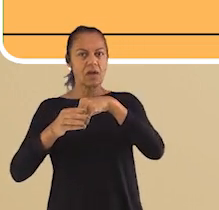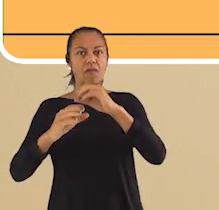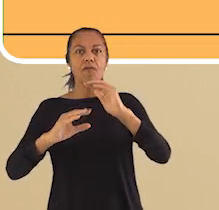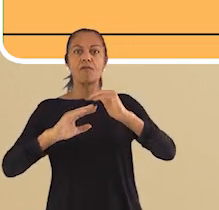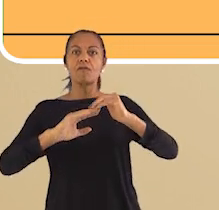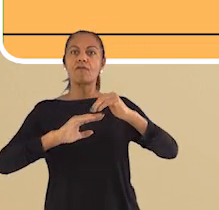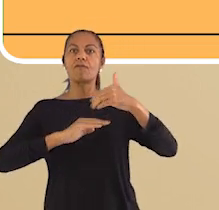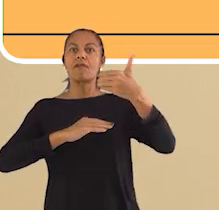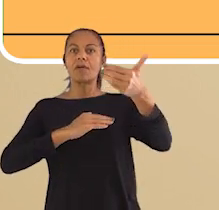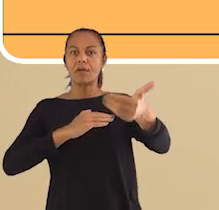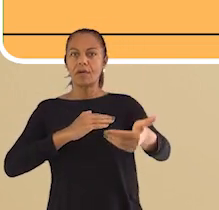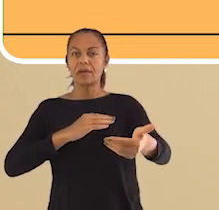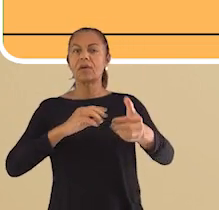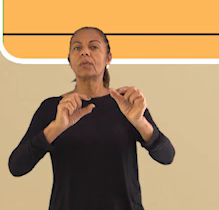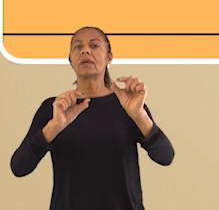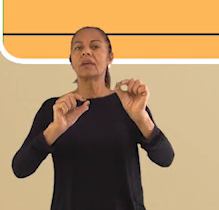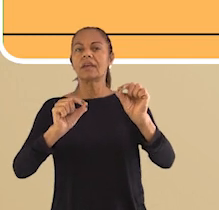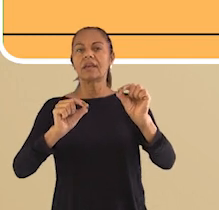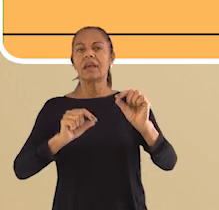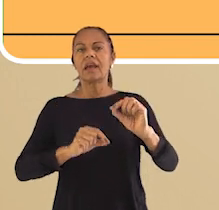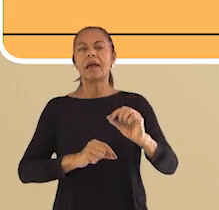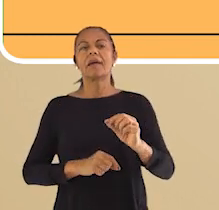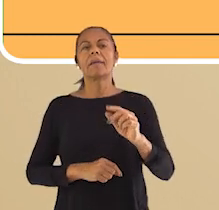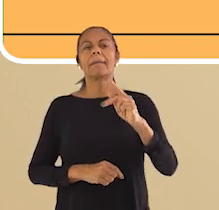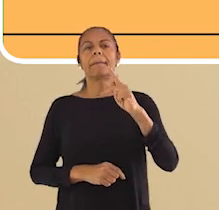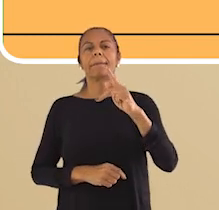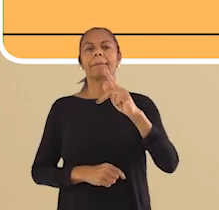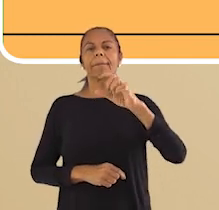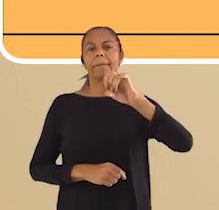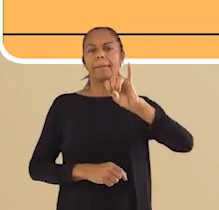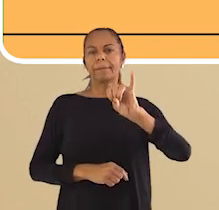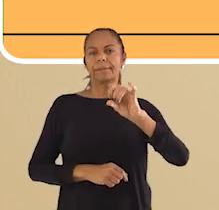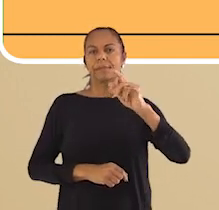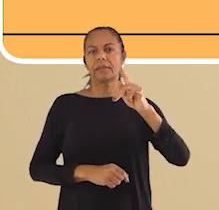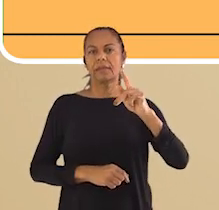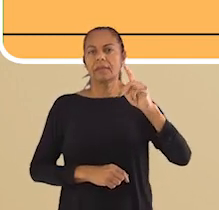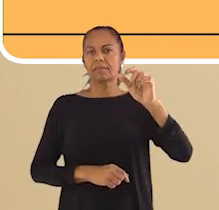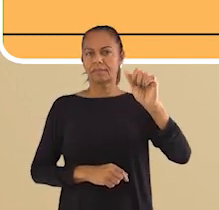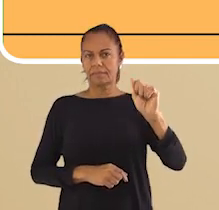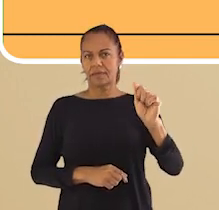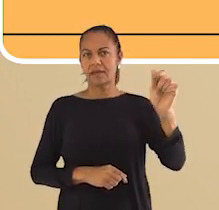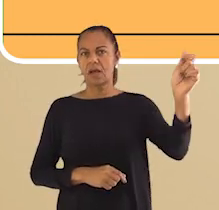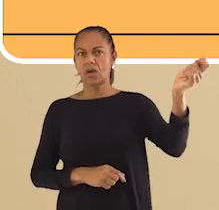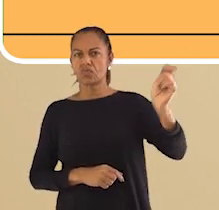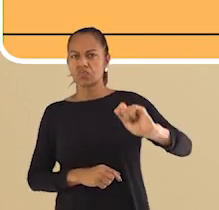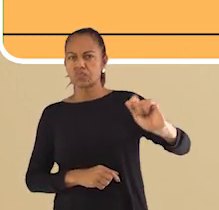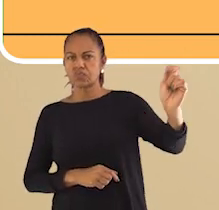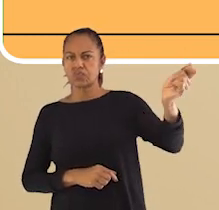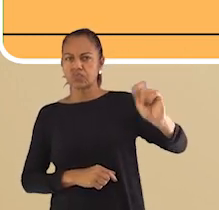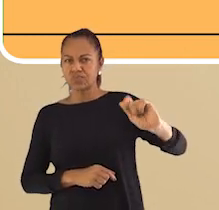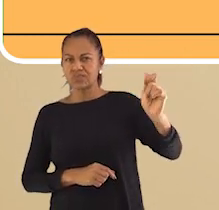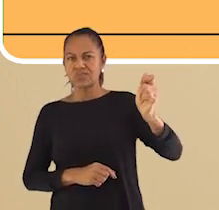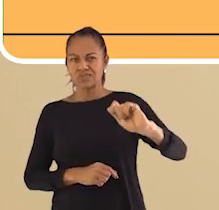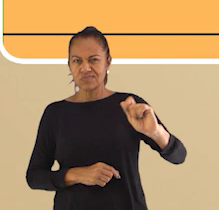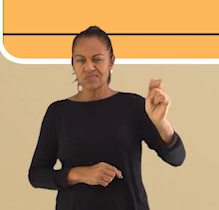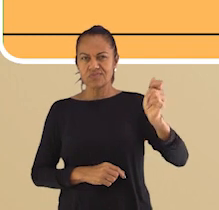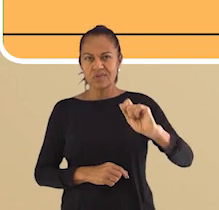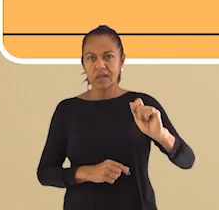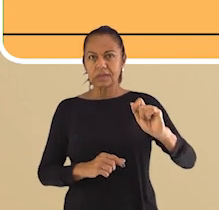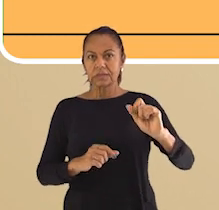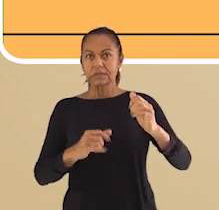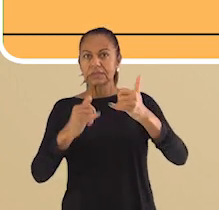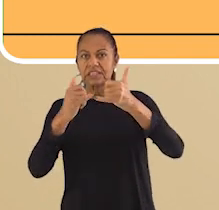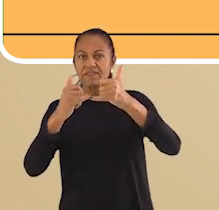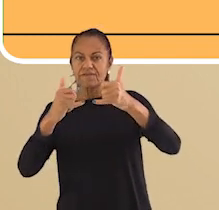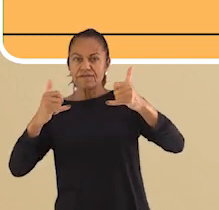Está ao soltar pipa. Ao soltar pipa, a pipa pode ficar presa na fiação elétrica. E